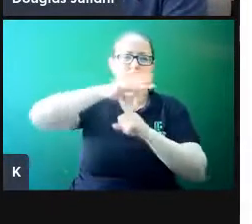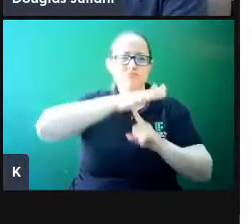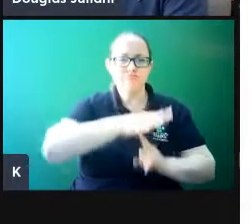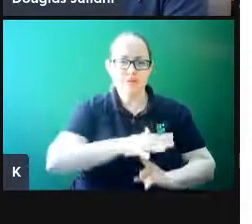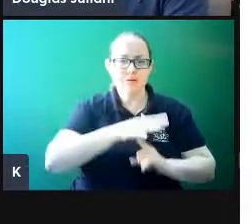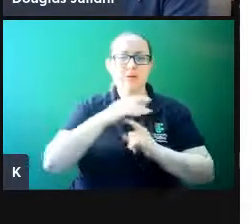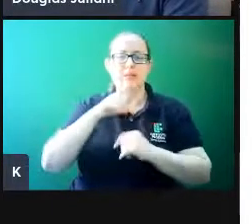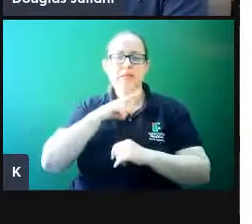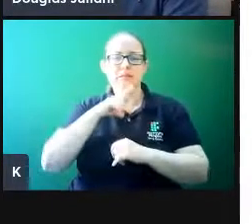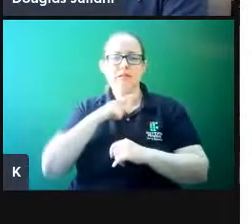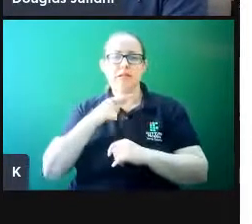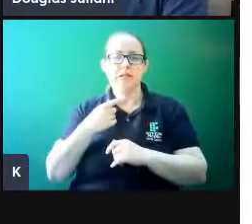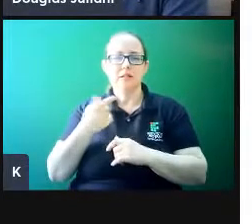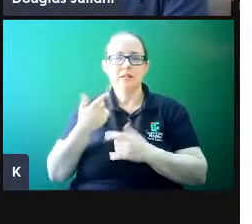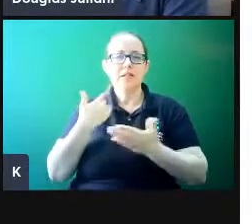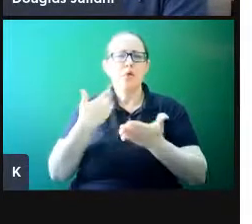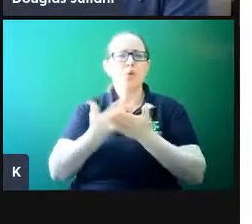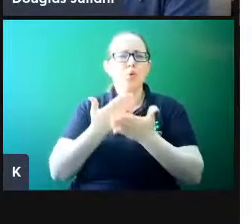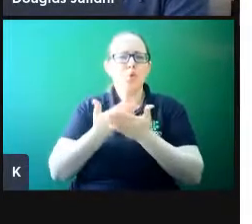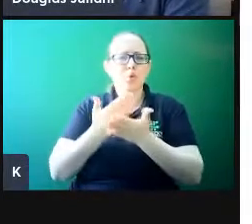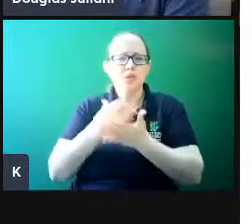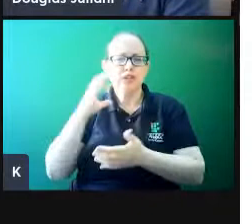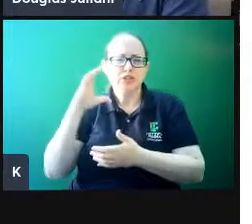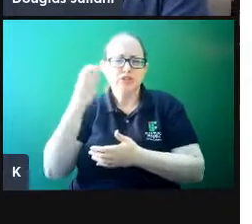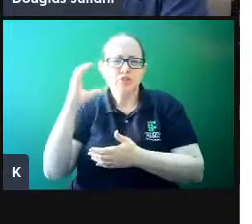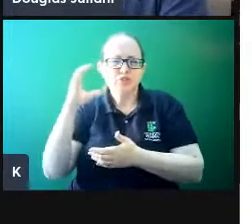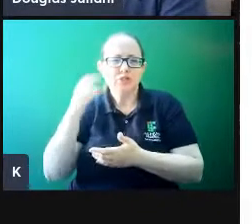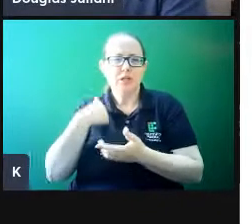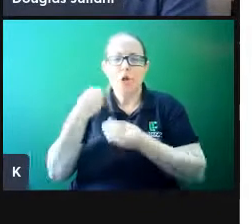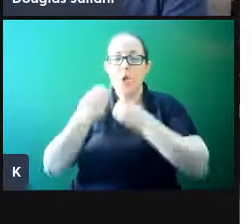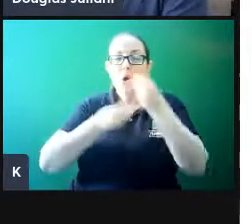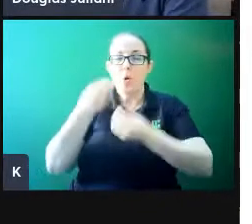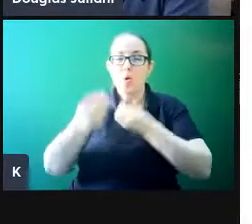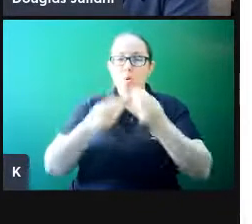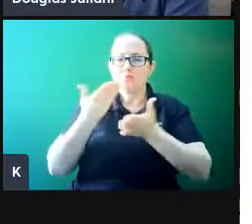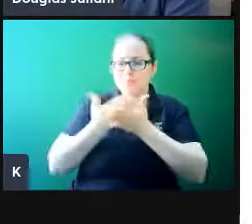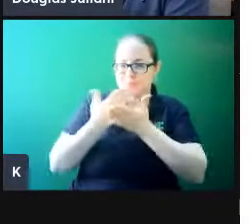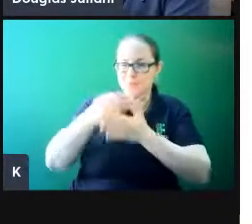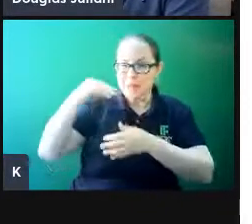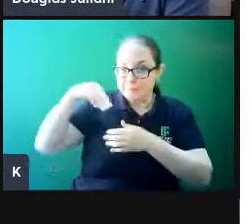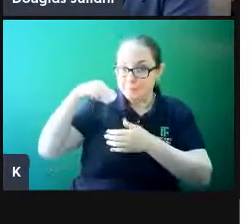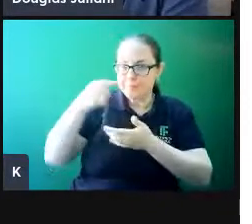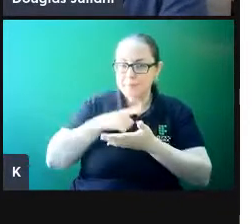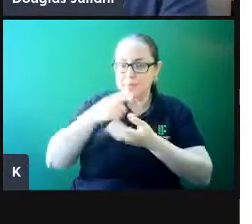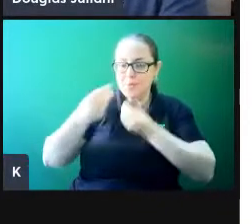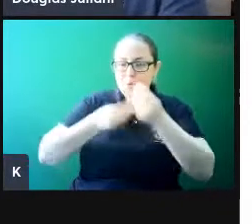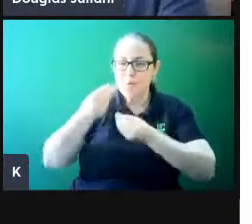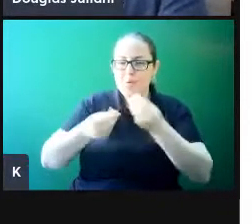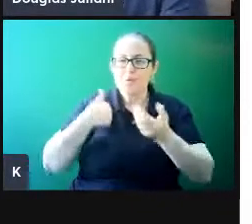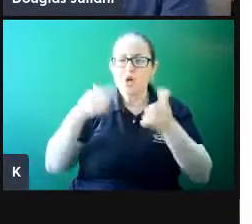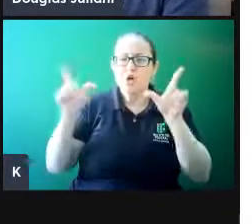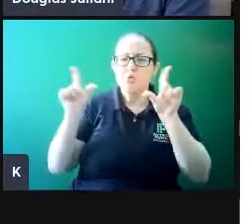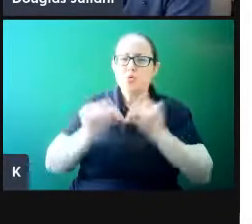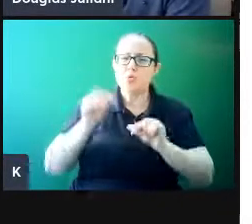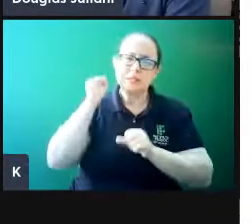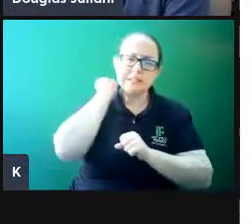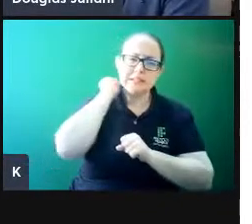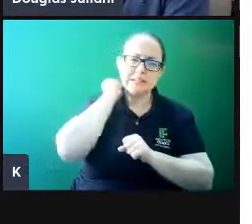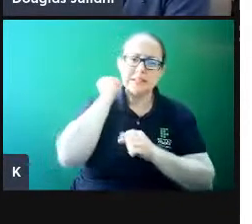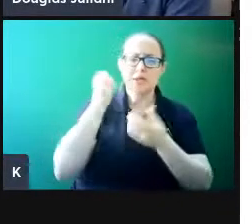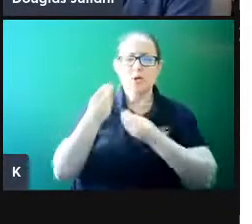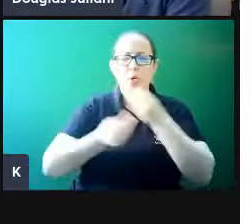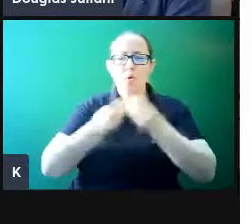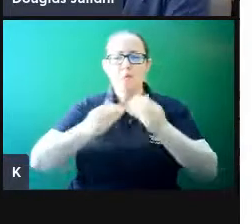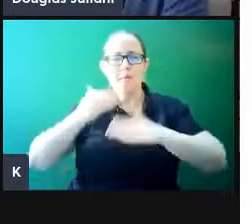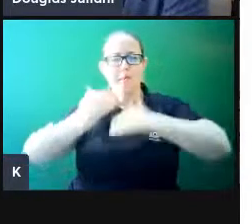Então tem centenas de estudos científicos sobre o mindfulness, aplicações em várias áreas, área da saúde, para redução de estresse, para aumento do rendimento